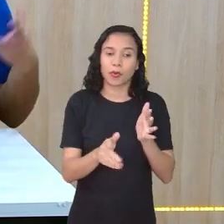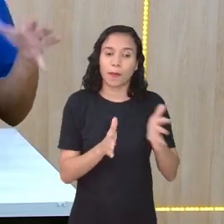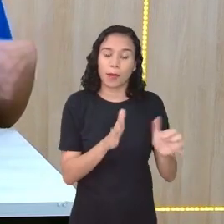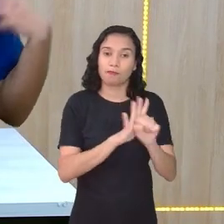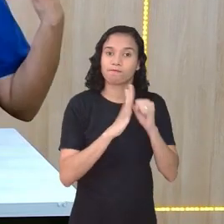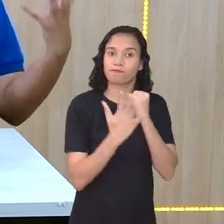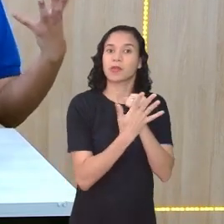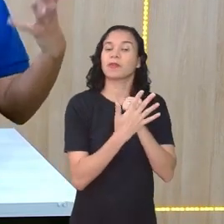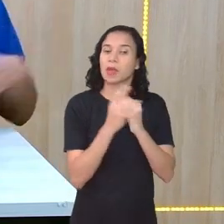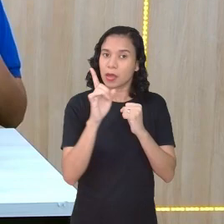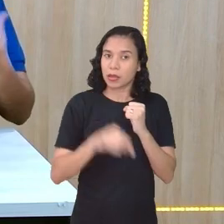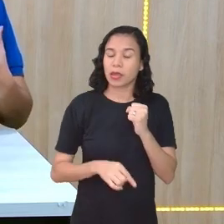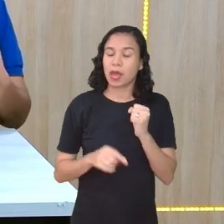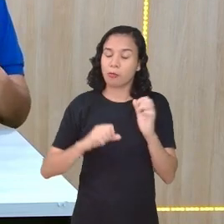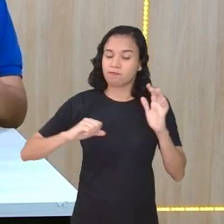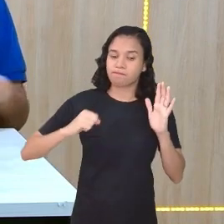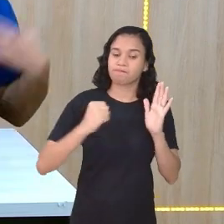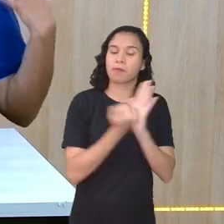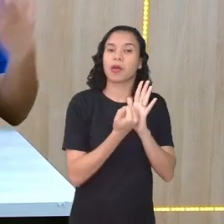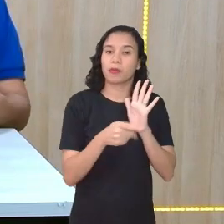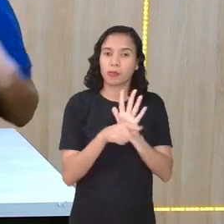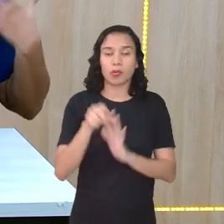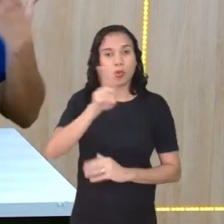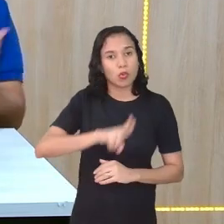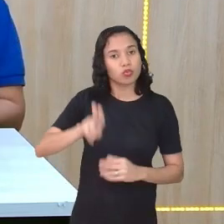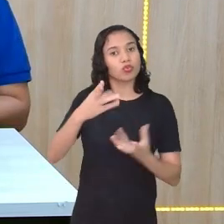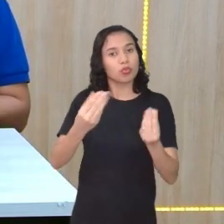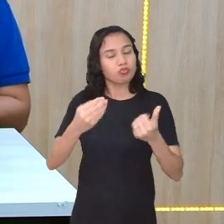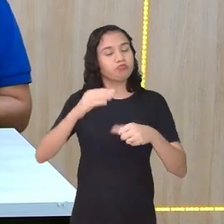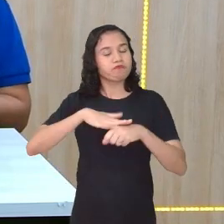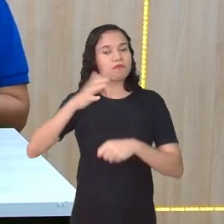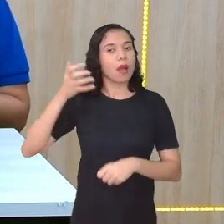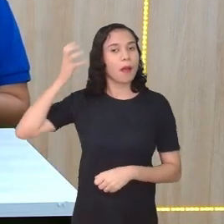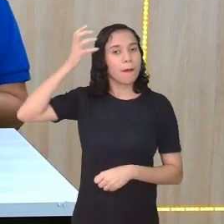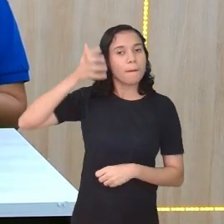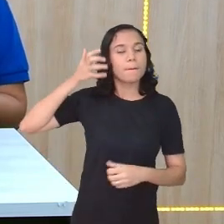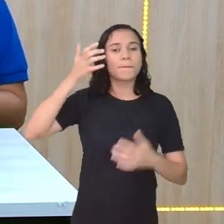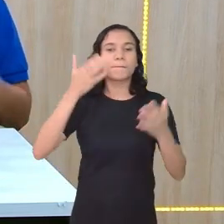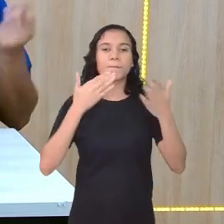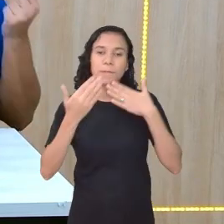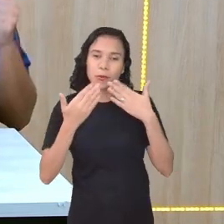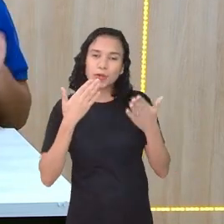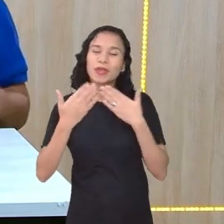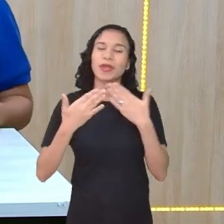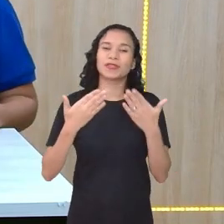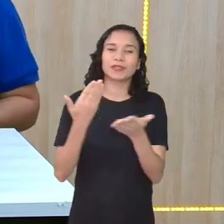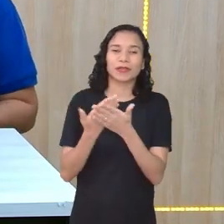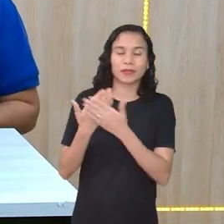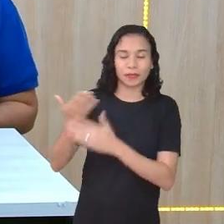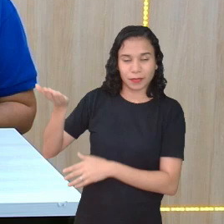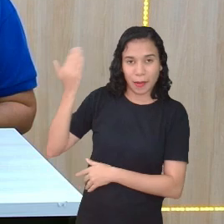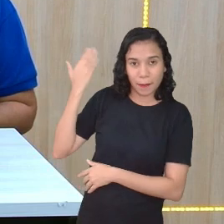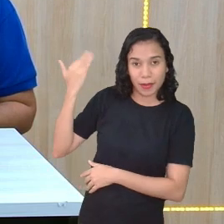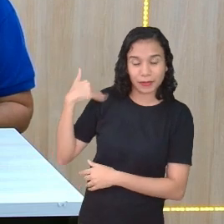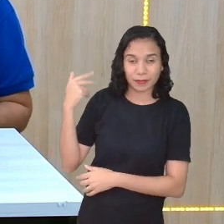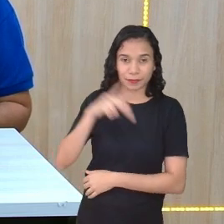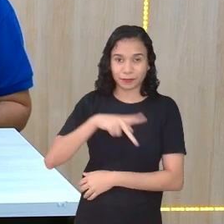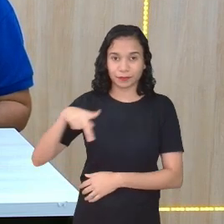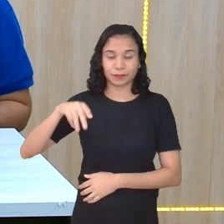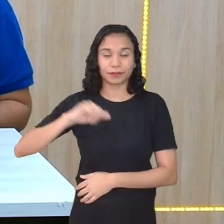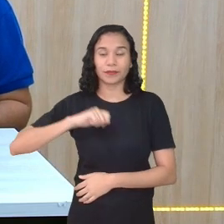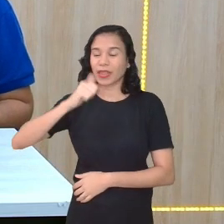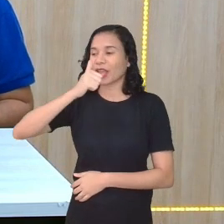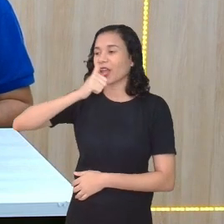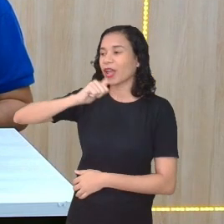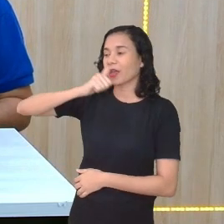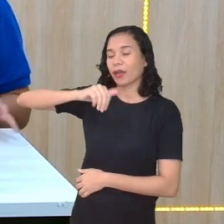que foi um período que marcadamente consumiu-se muito mais podcasts, né? Sim. Na aula passada, com a professora Adriana, eu